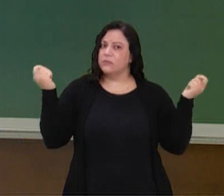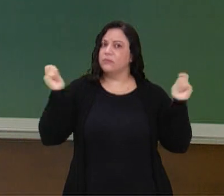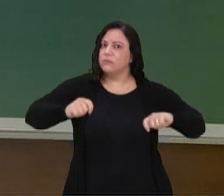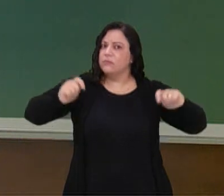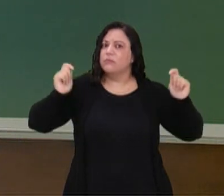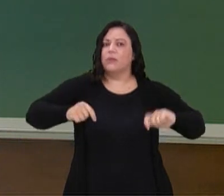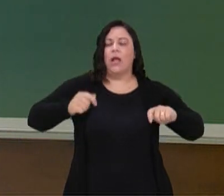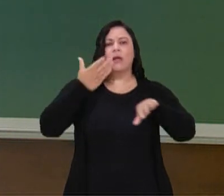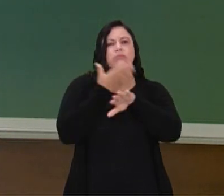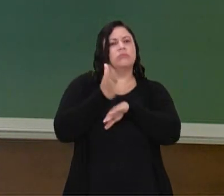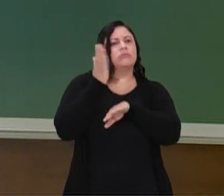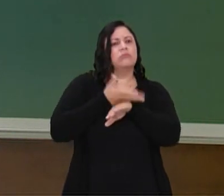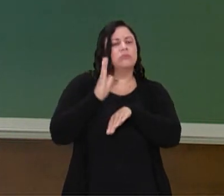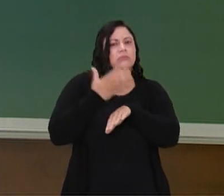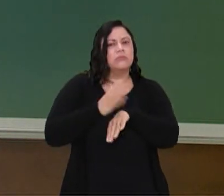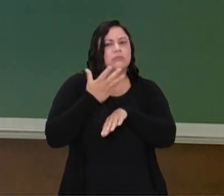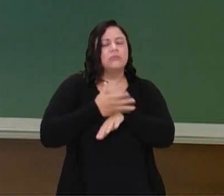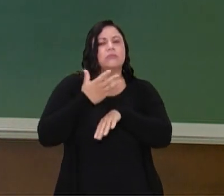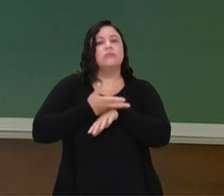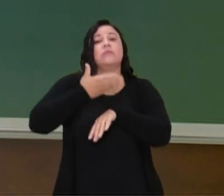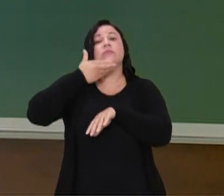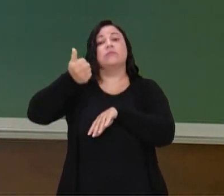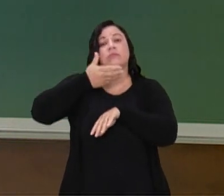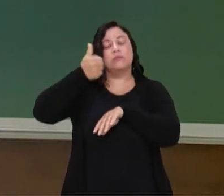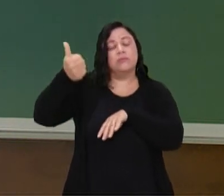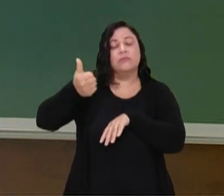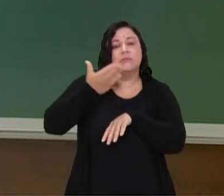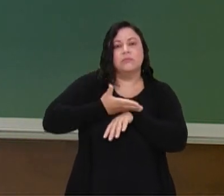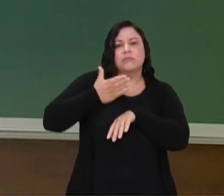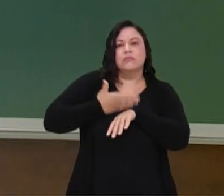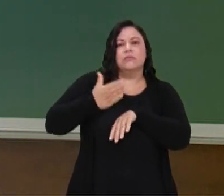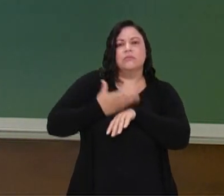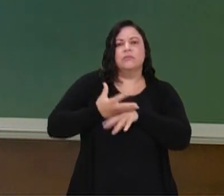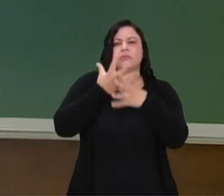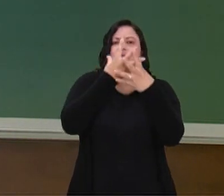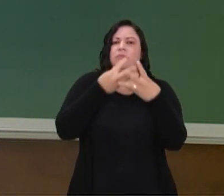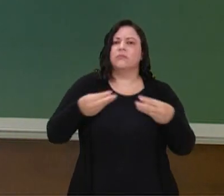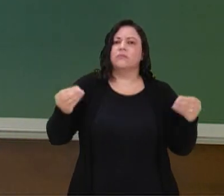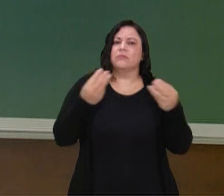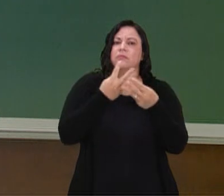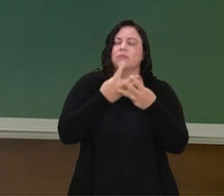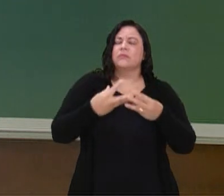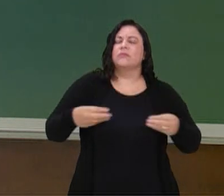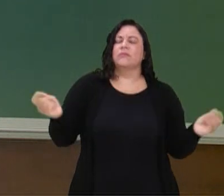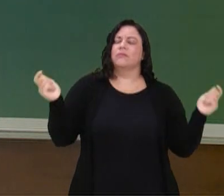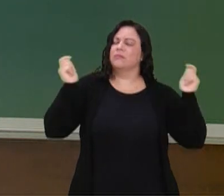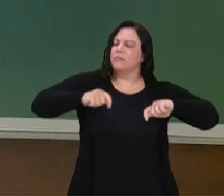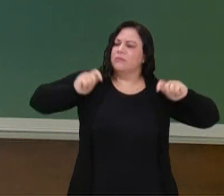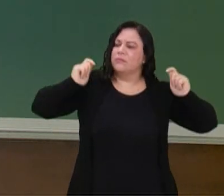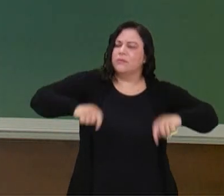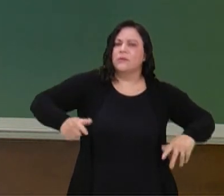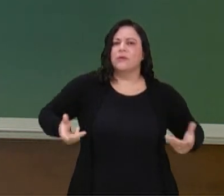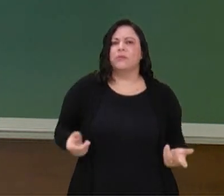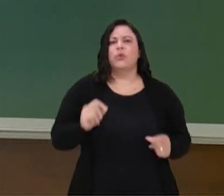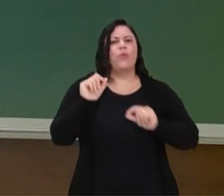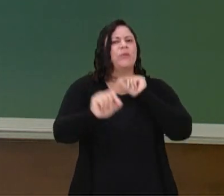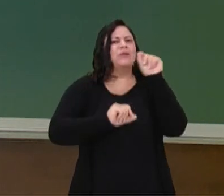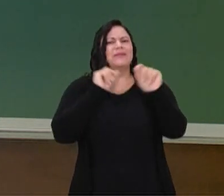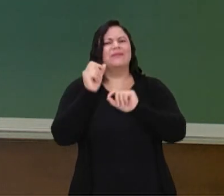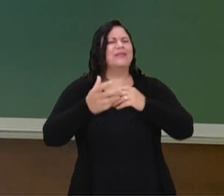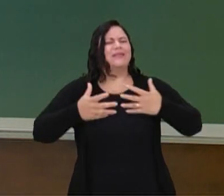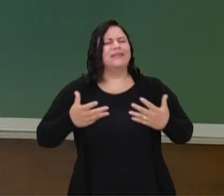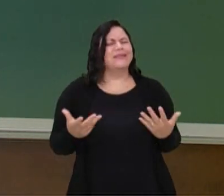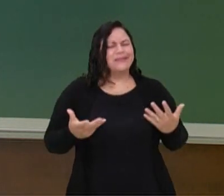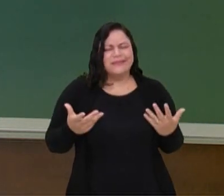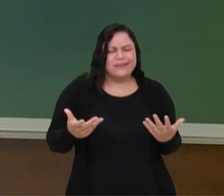eu estou treinando, estou melhorando, estimulando as minhas qualidades, as minhas aptidões físicas. Mas o que são essas